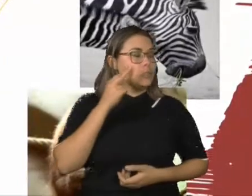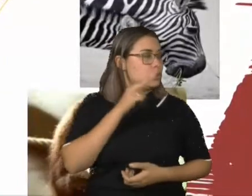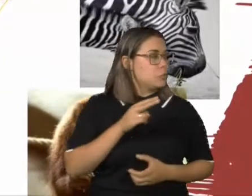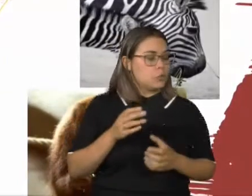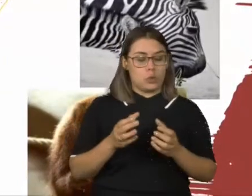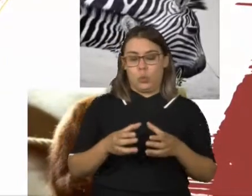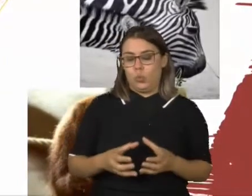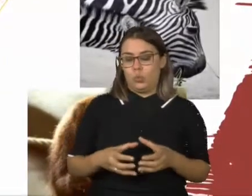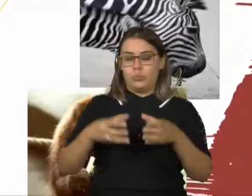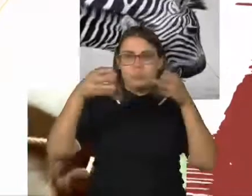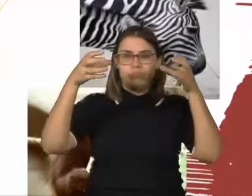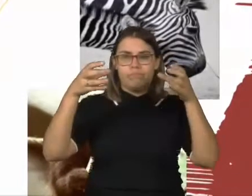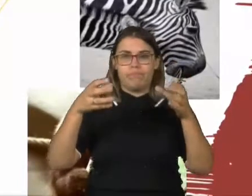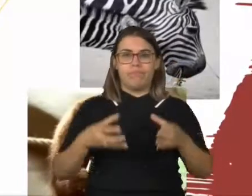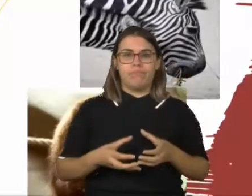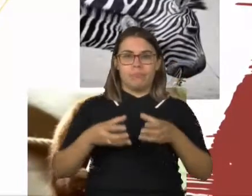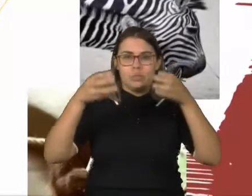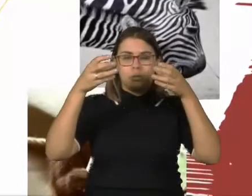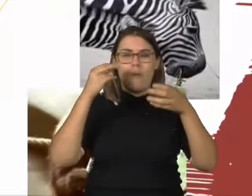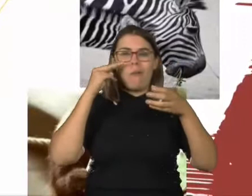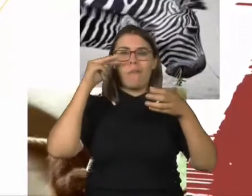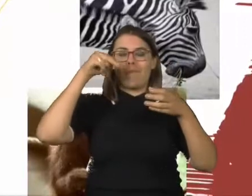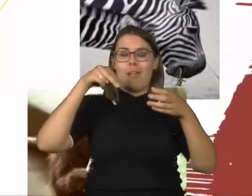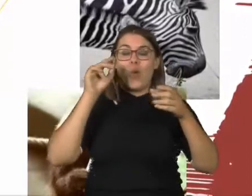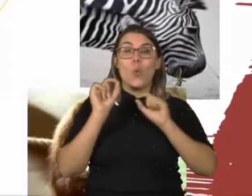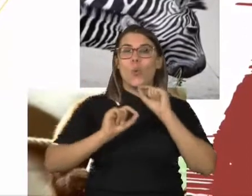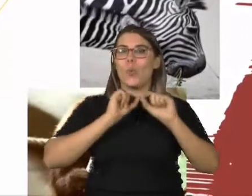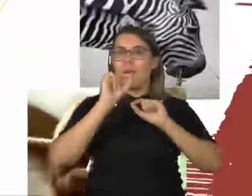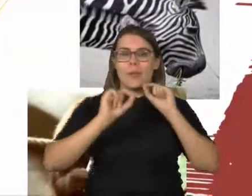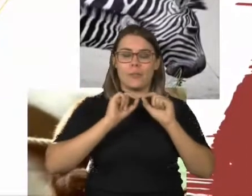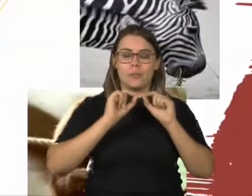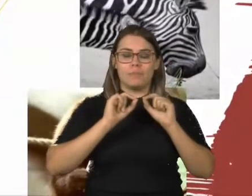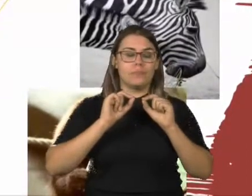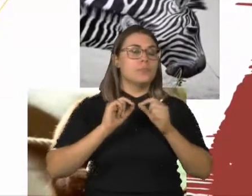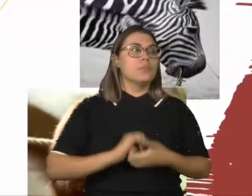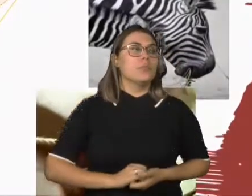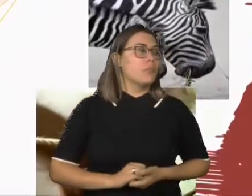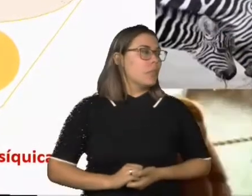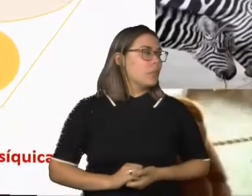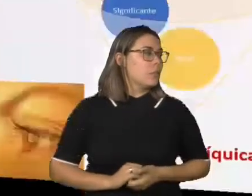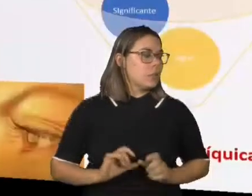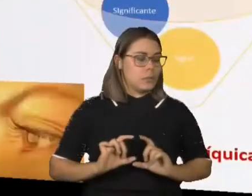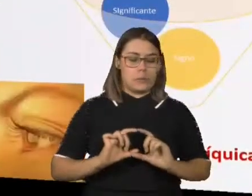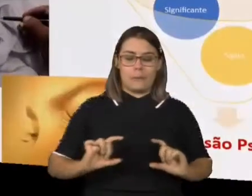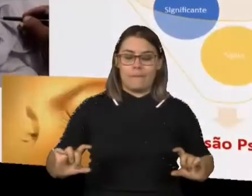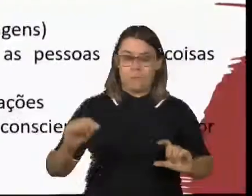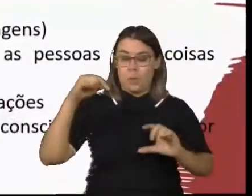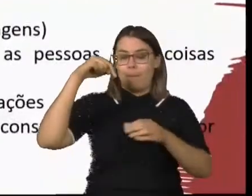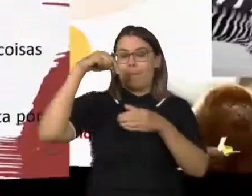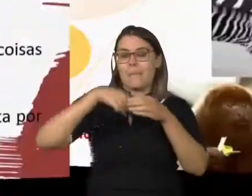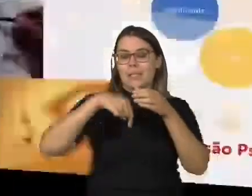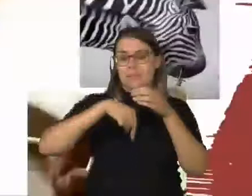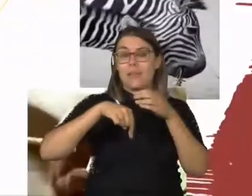com as palavras significante e sigma. E logo abaixo desse cone, uma seta que nos